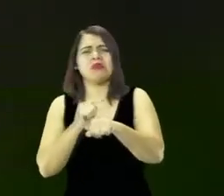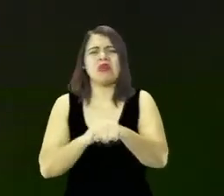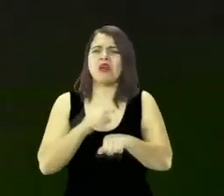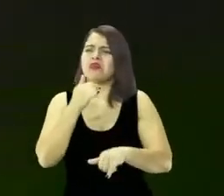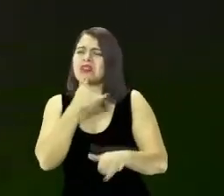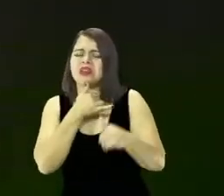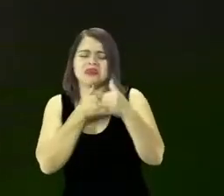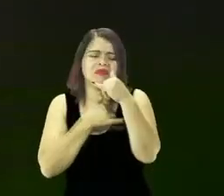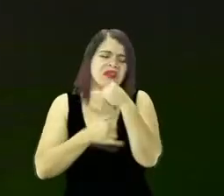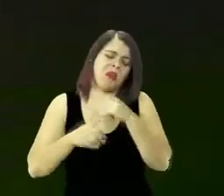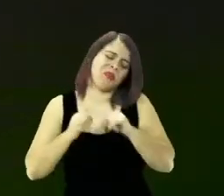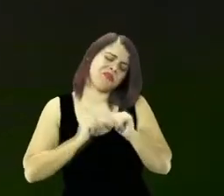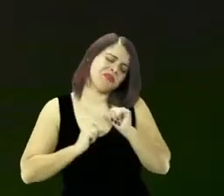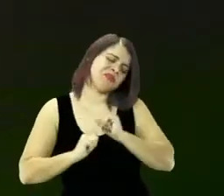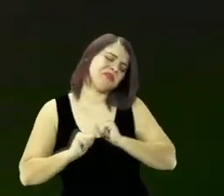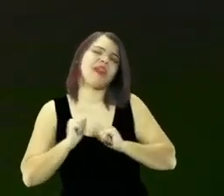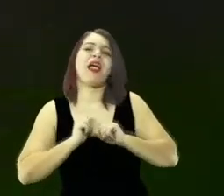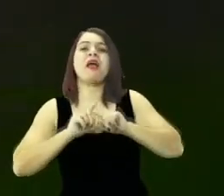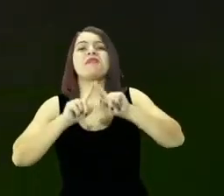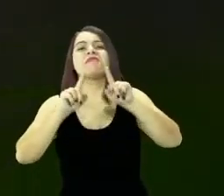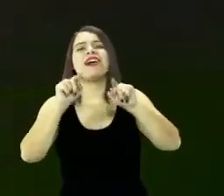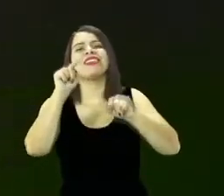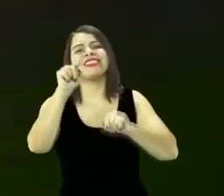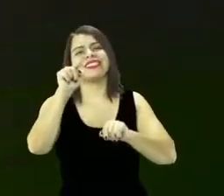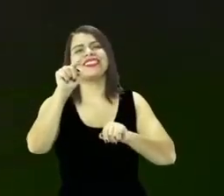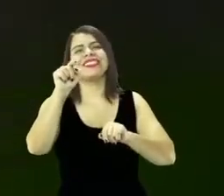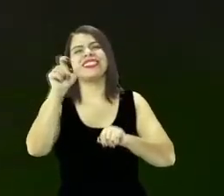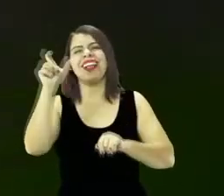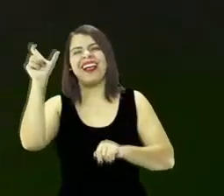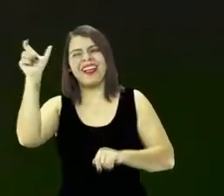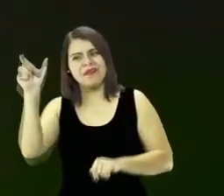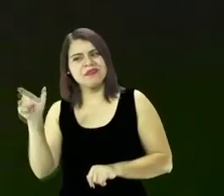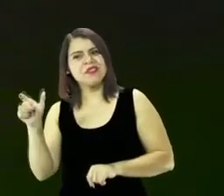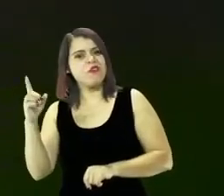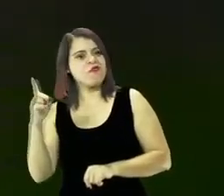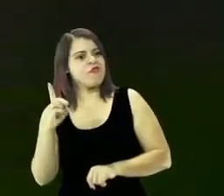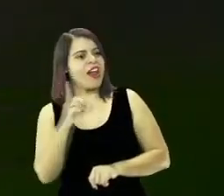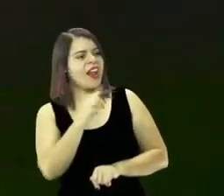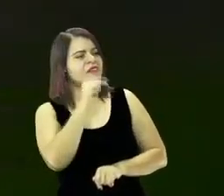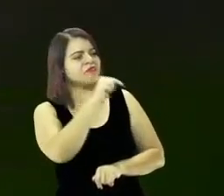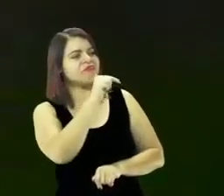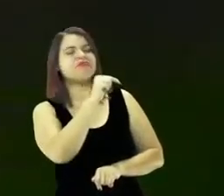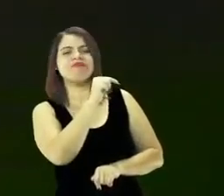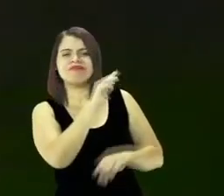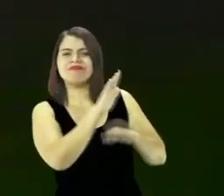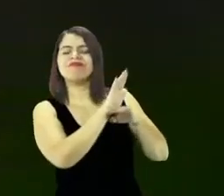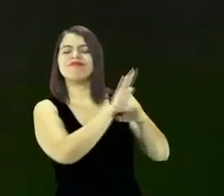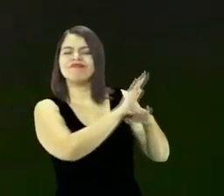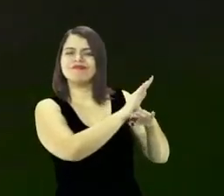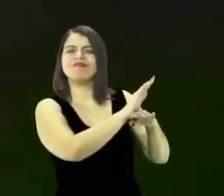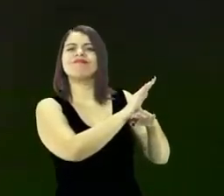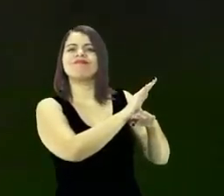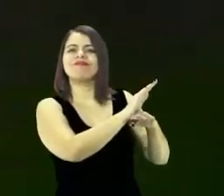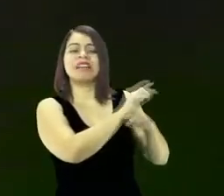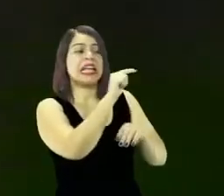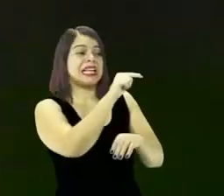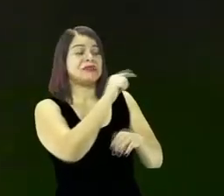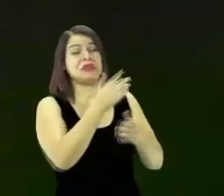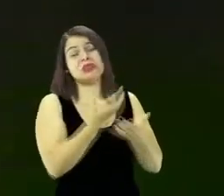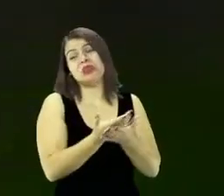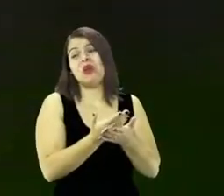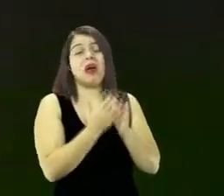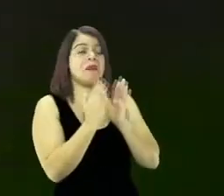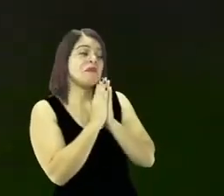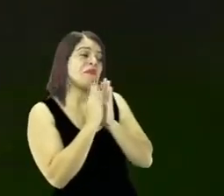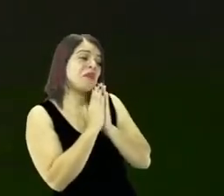com ela mesma se você for um canal de Deus para ajudá-la para salvar muitas vezes ela sabe que está errando ela sabe que está errando ela pede oração